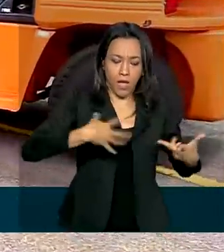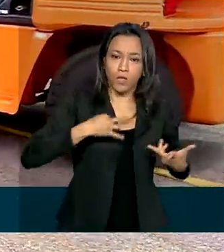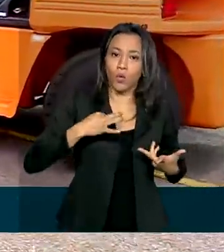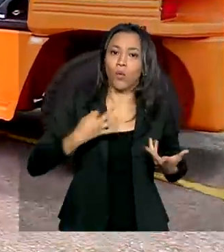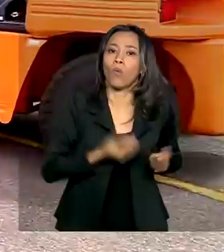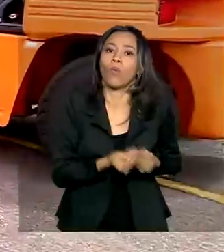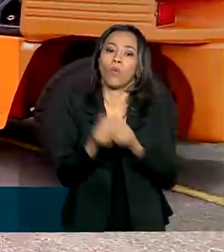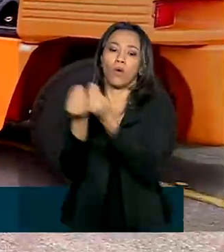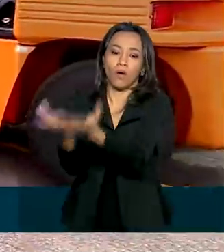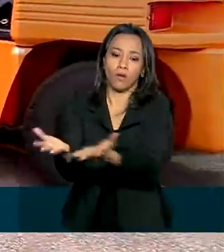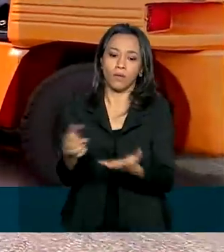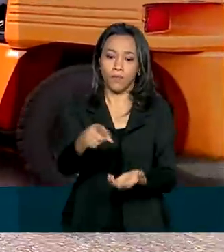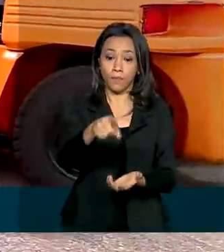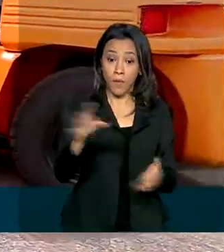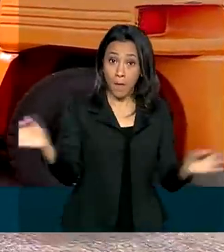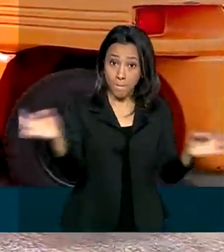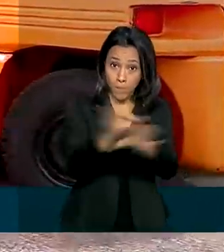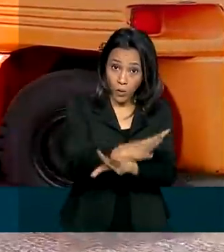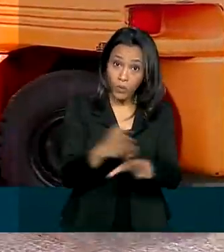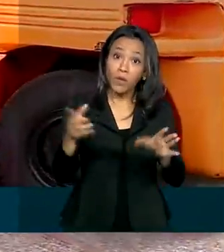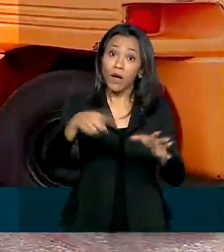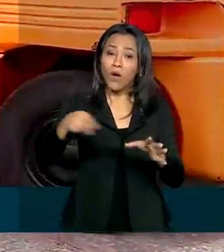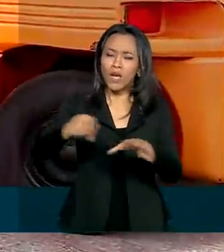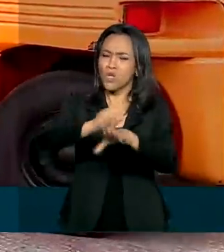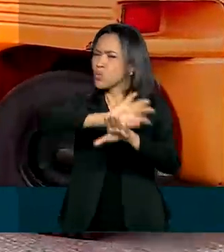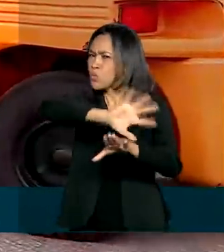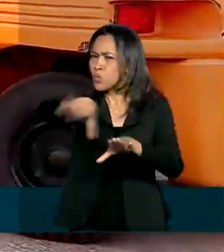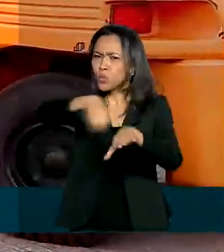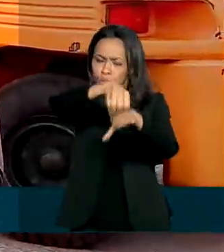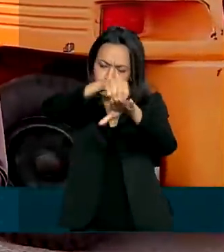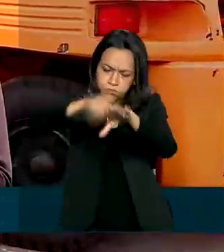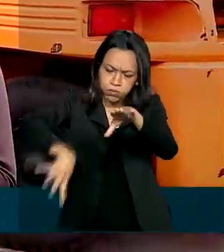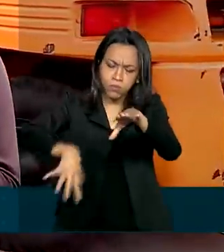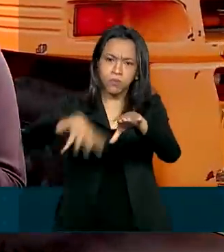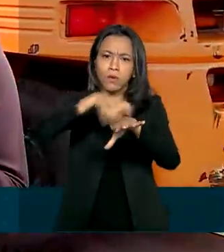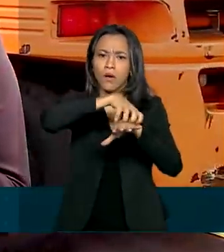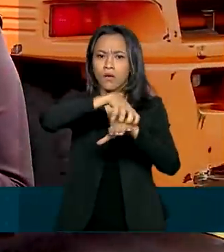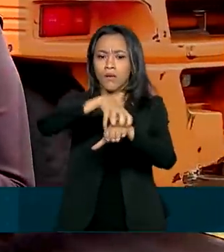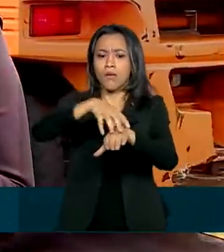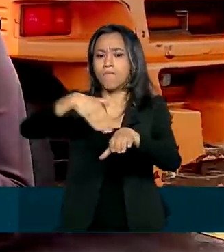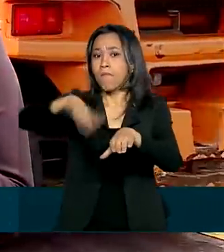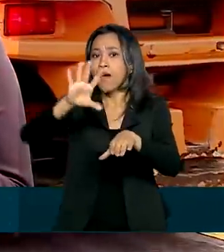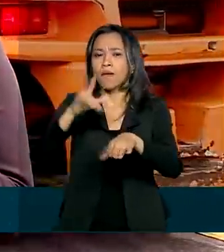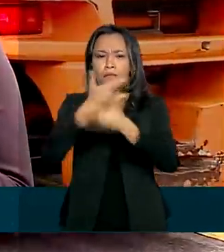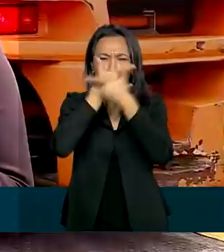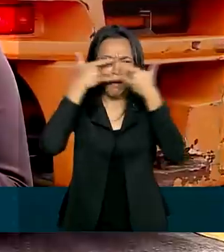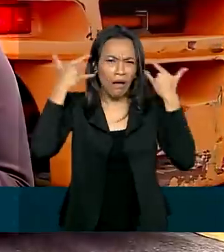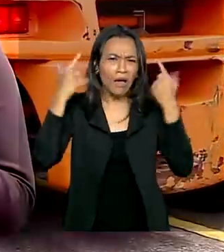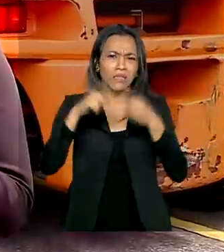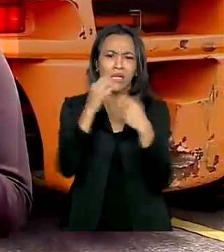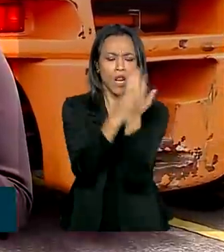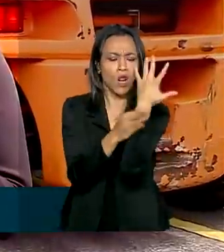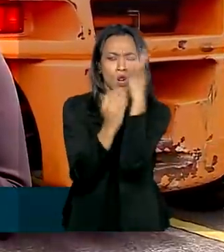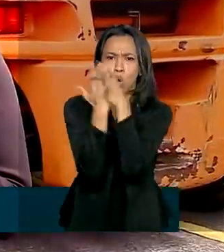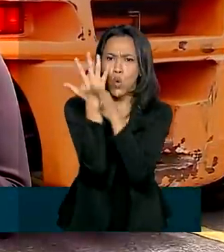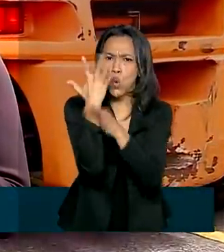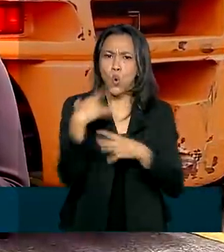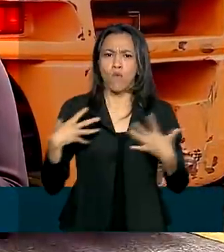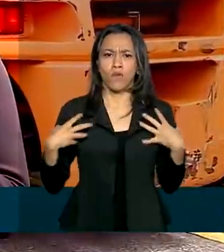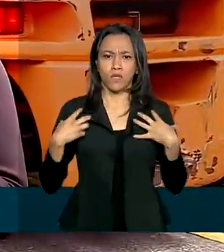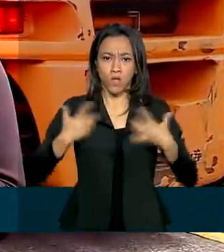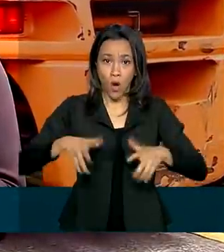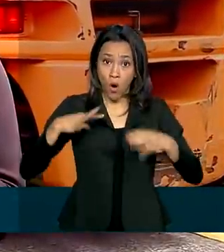São Gabriel da Cachoeira, as equipes desembarcaram todo o material que foi trazido para cá. São máscaras, luvas, macacões de